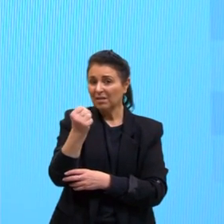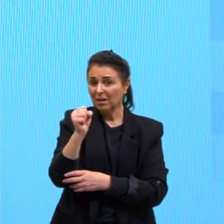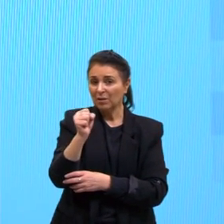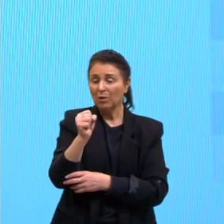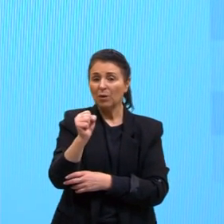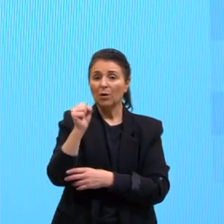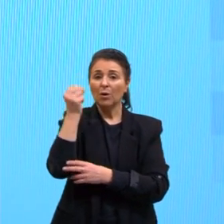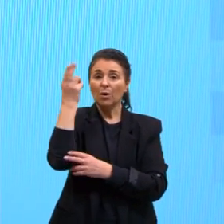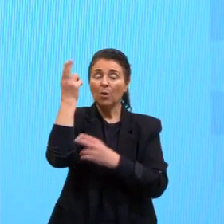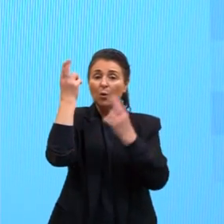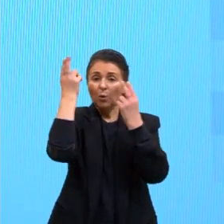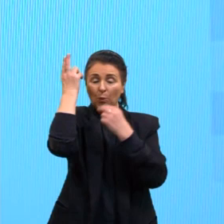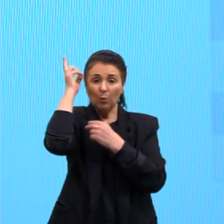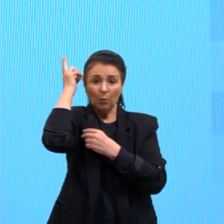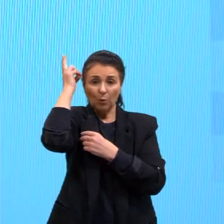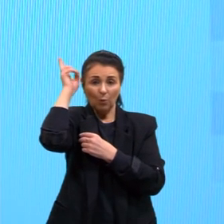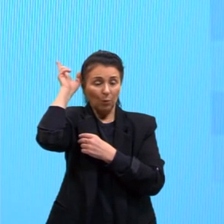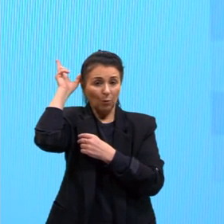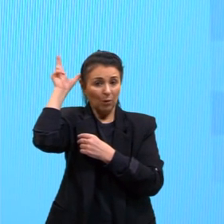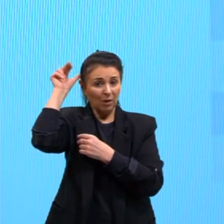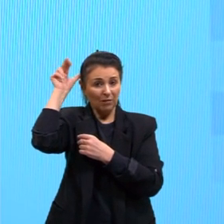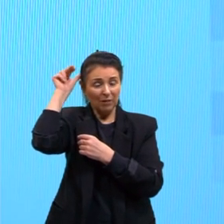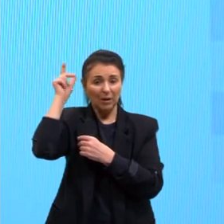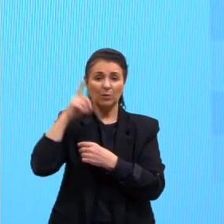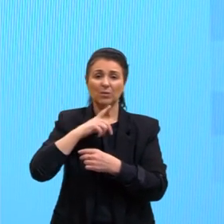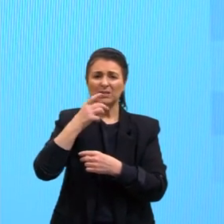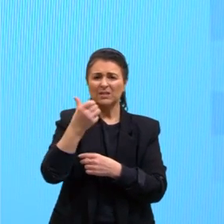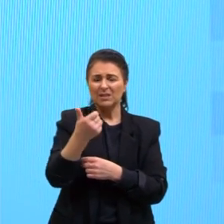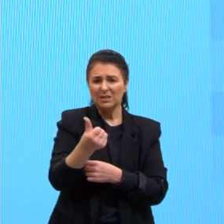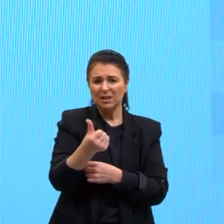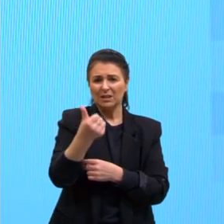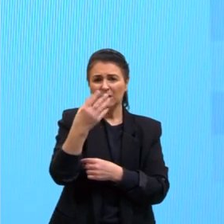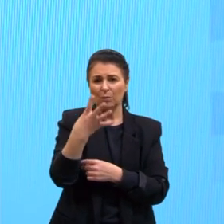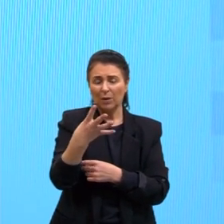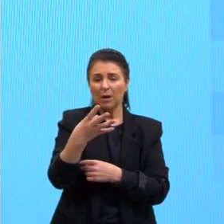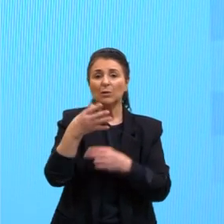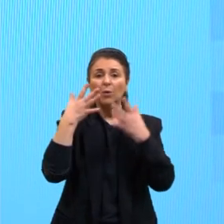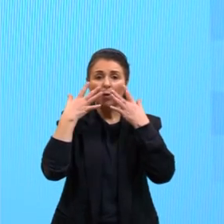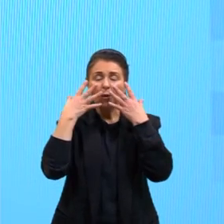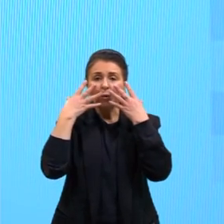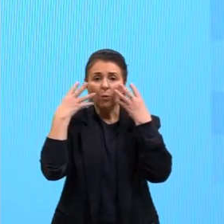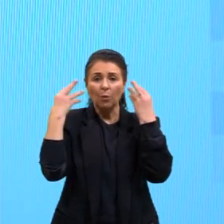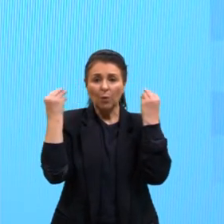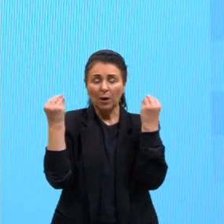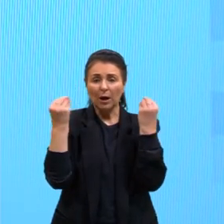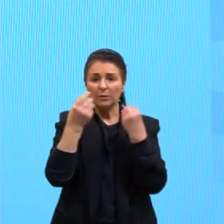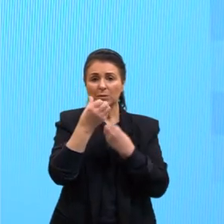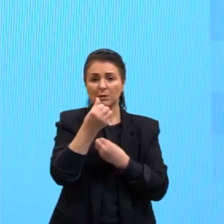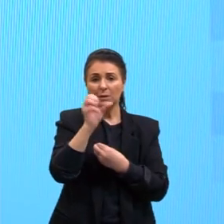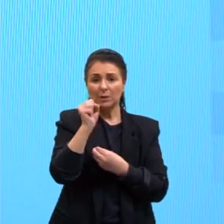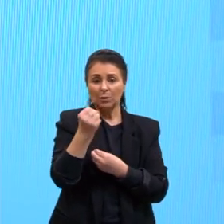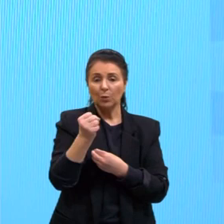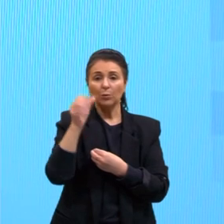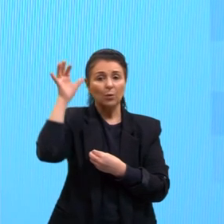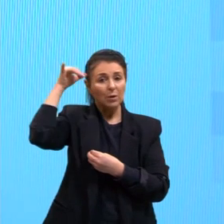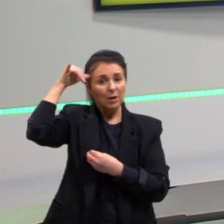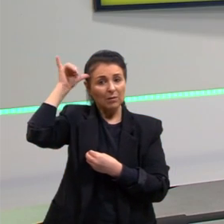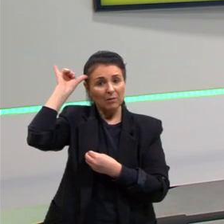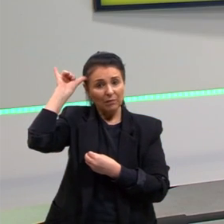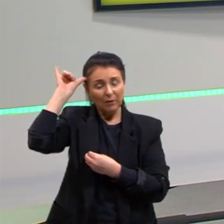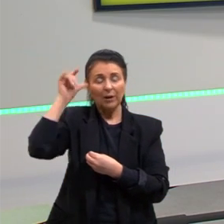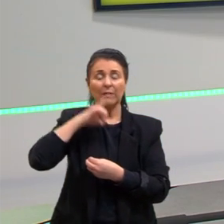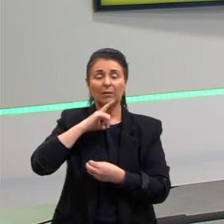o cavalo 64, cromossomos, gato 38 e a vaca 60, tá? Só a nível de